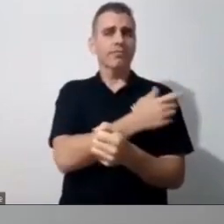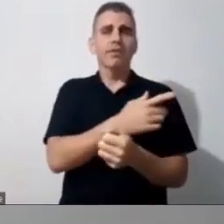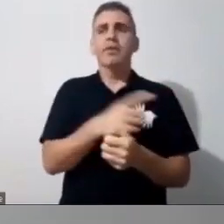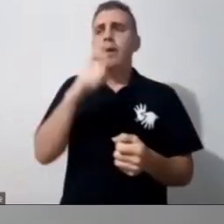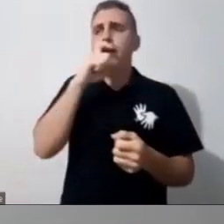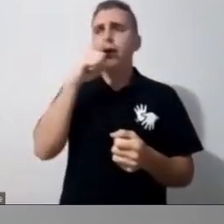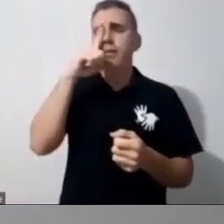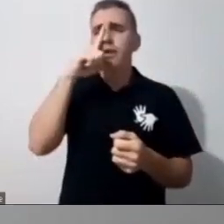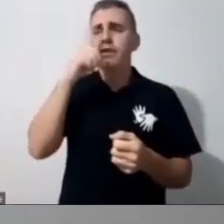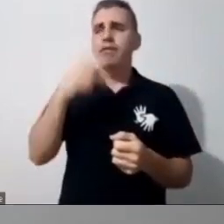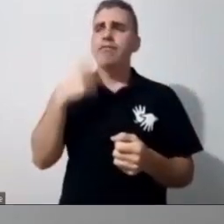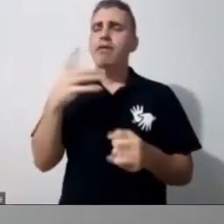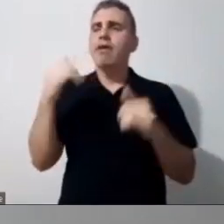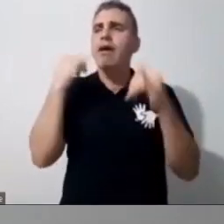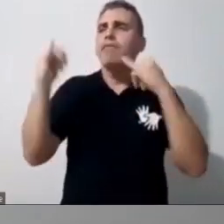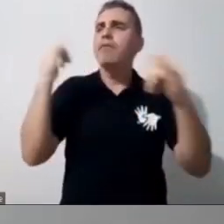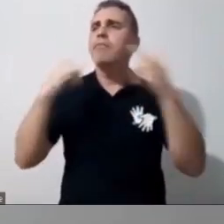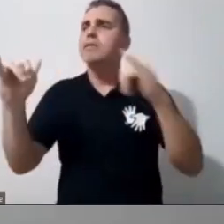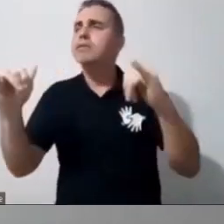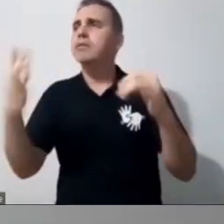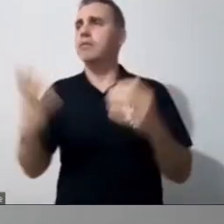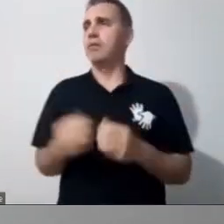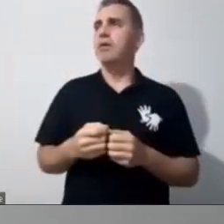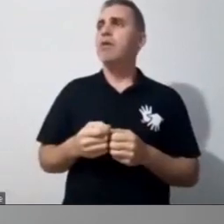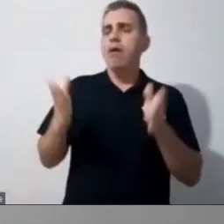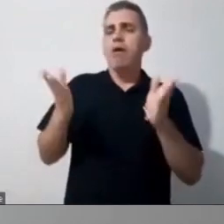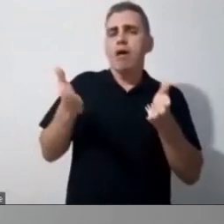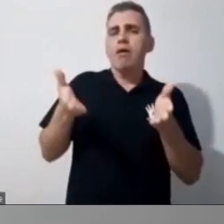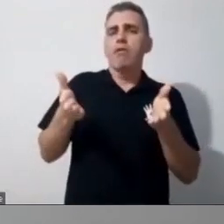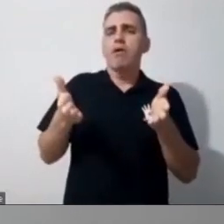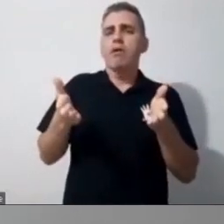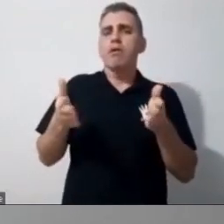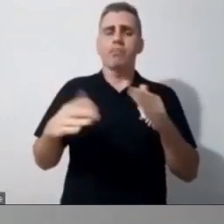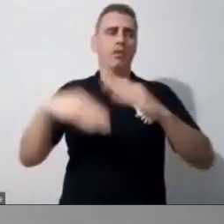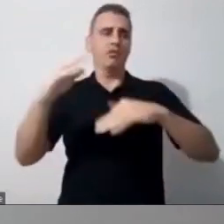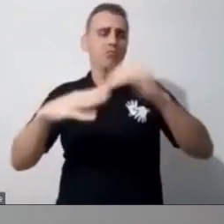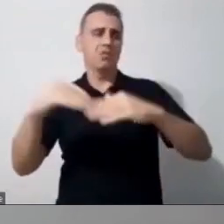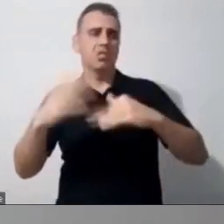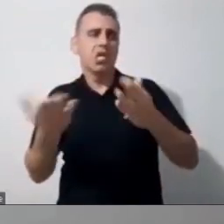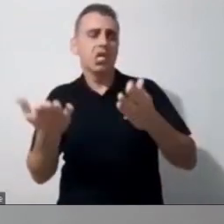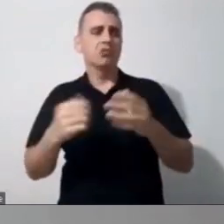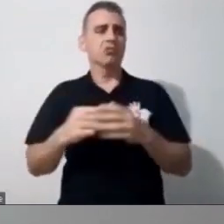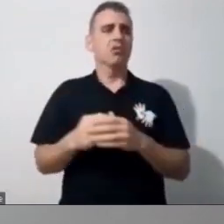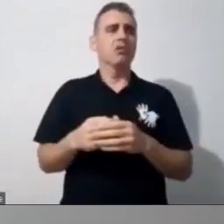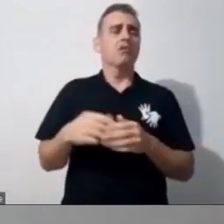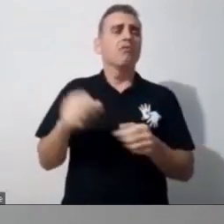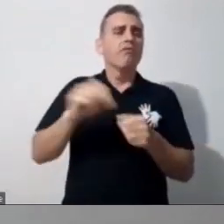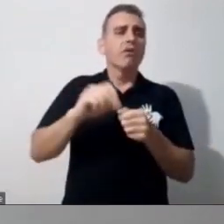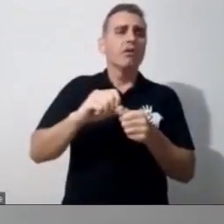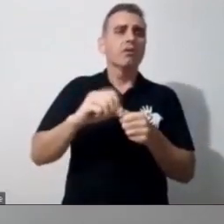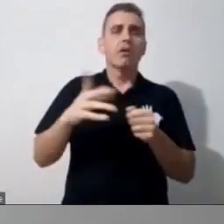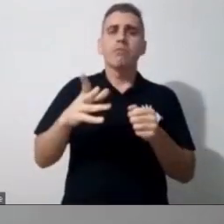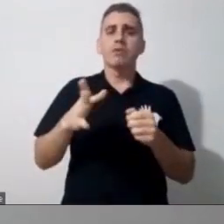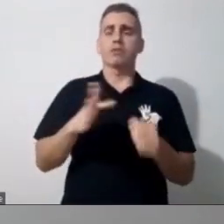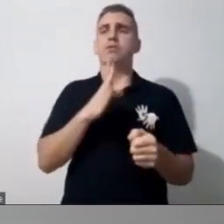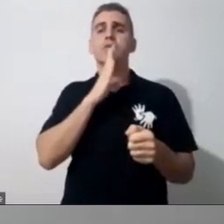informações boas. Agora tu me disse, a gente fez a anamnese. Então, agora, eu quero conhecer esse João,